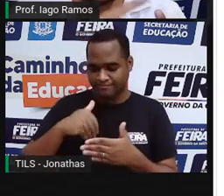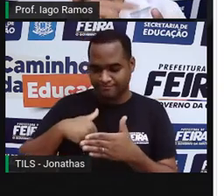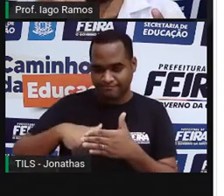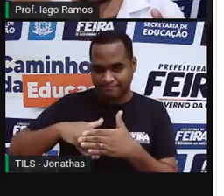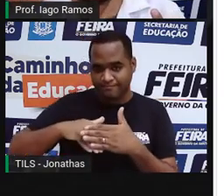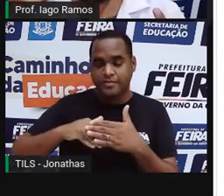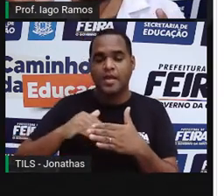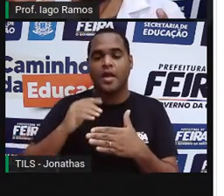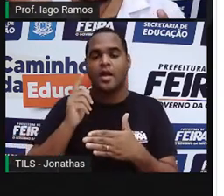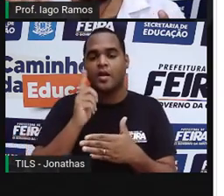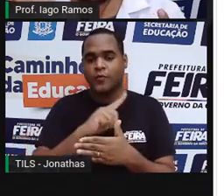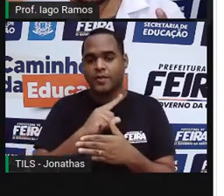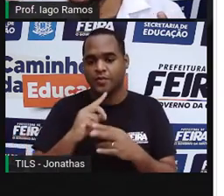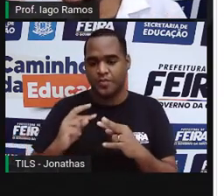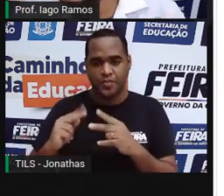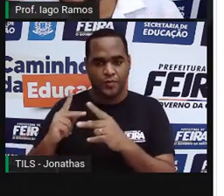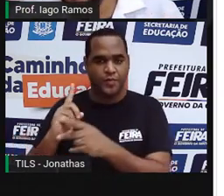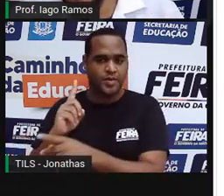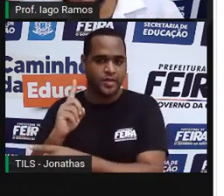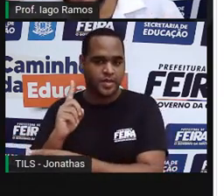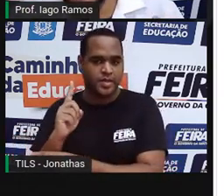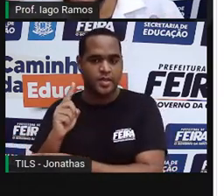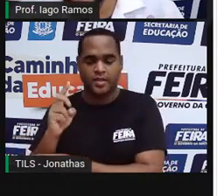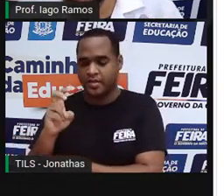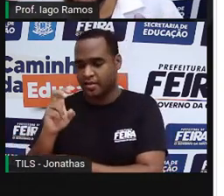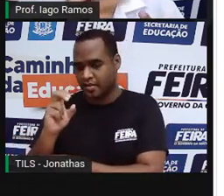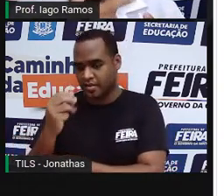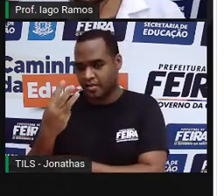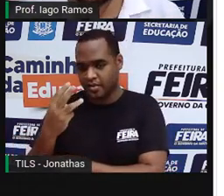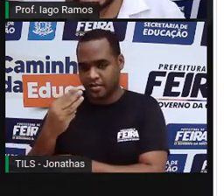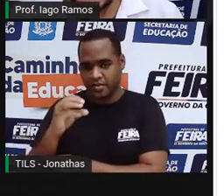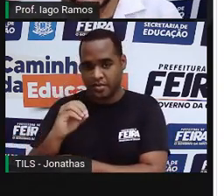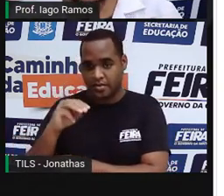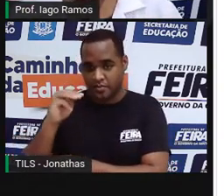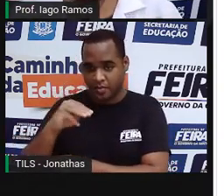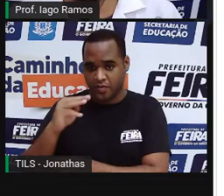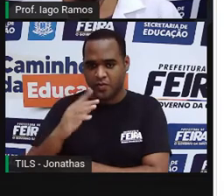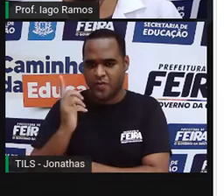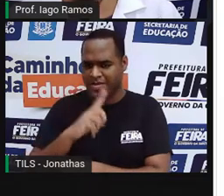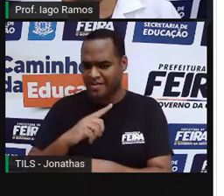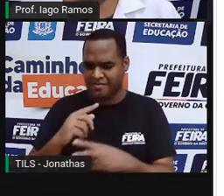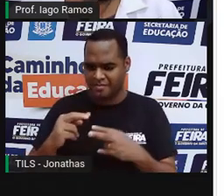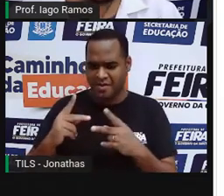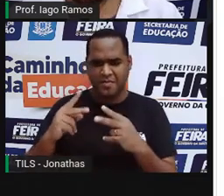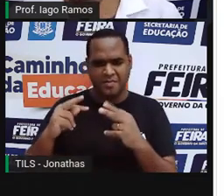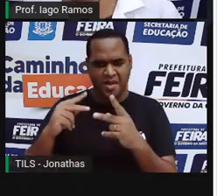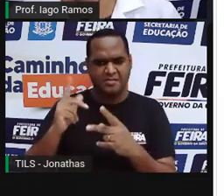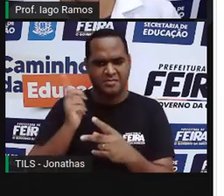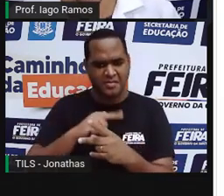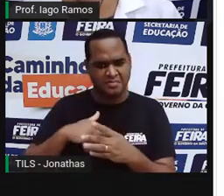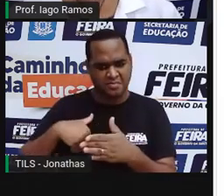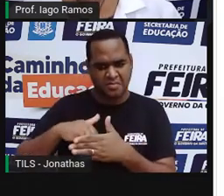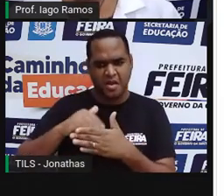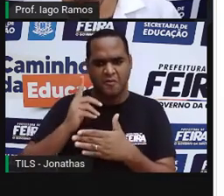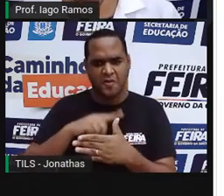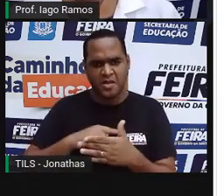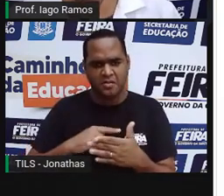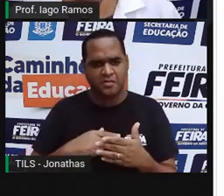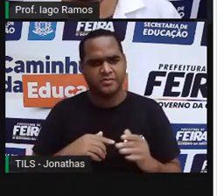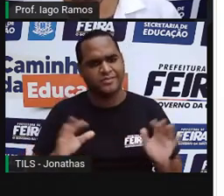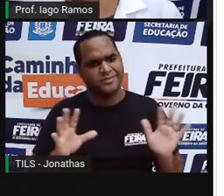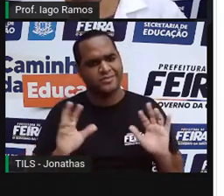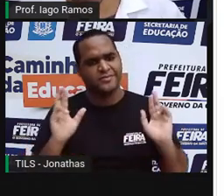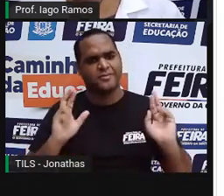se eu dobro esse tempo aos 30 minutos, vai dobrar a quantidade de gols? Não vai, tá?